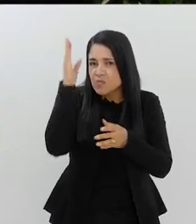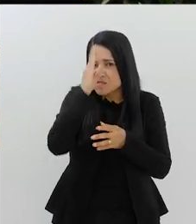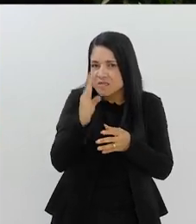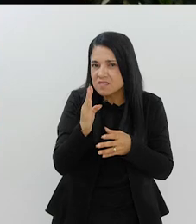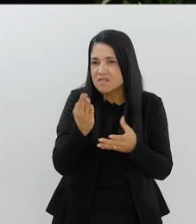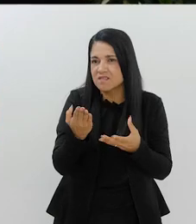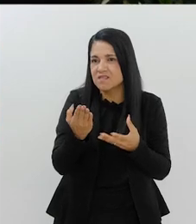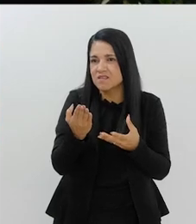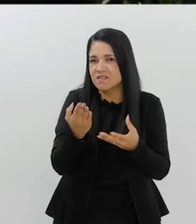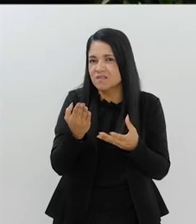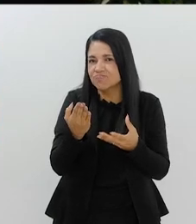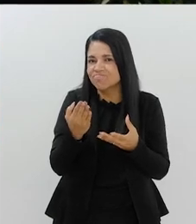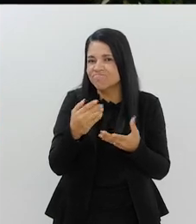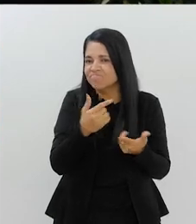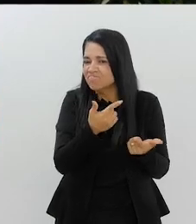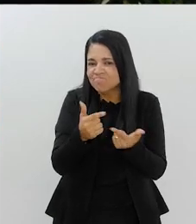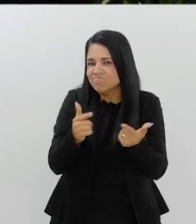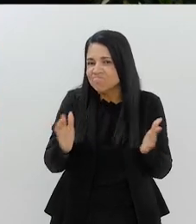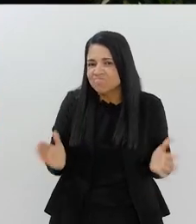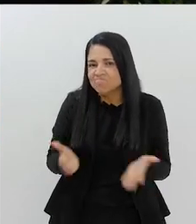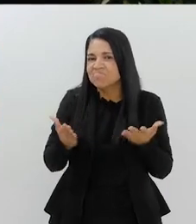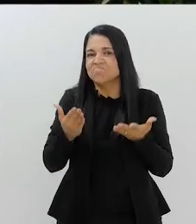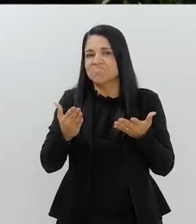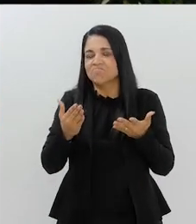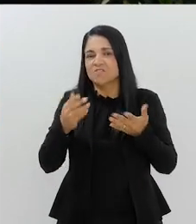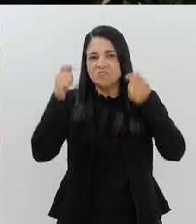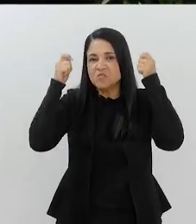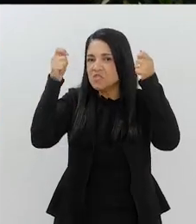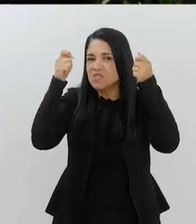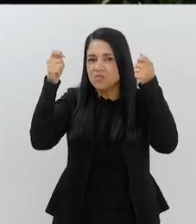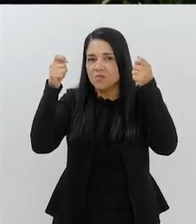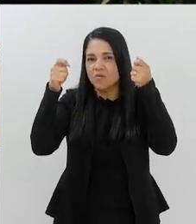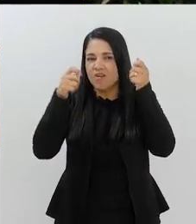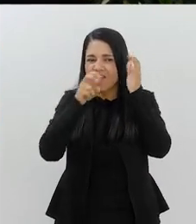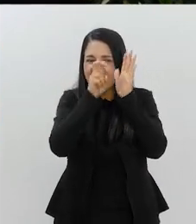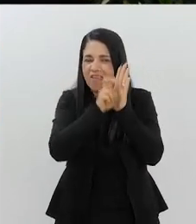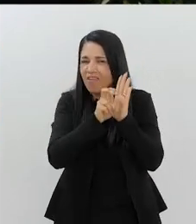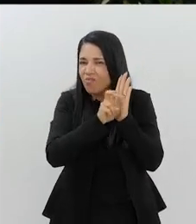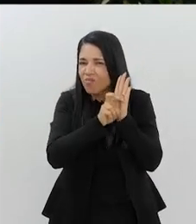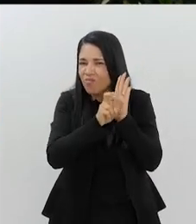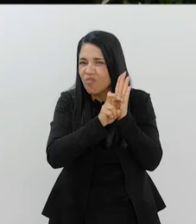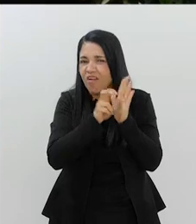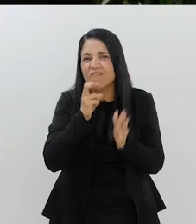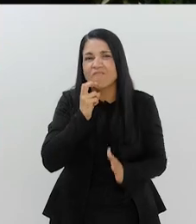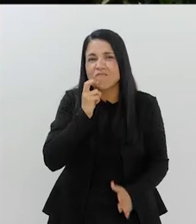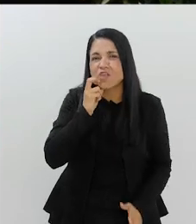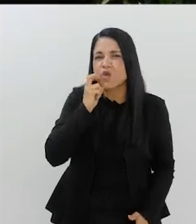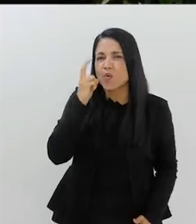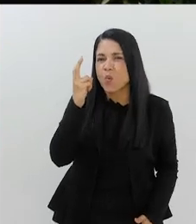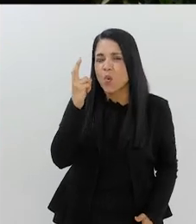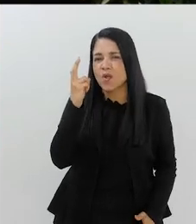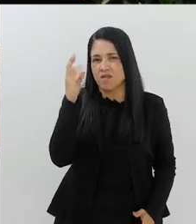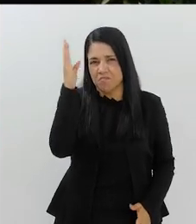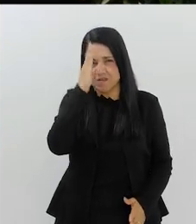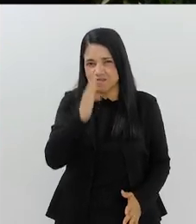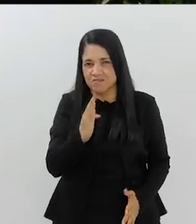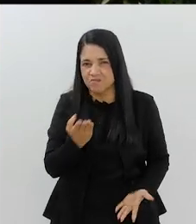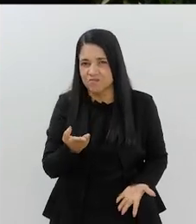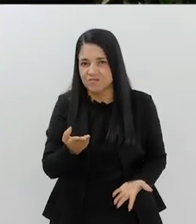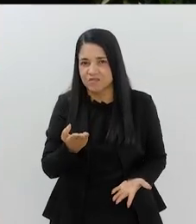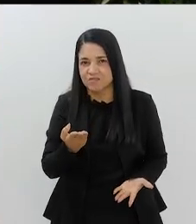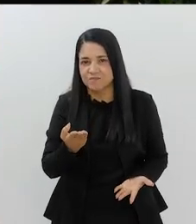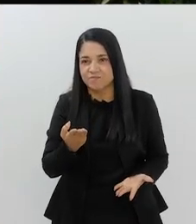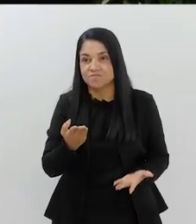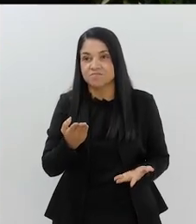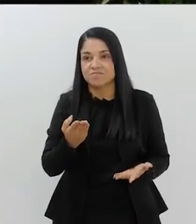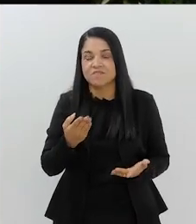hoje, ela não empolga mais o torcedor. Somos quinto colocado. Isso é uma vergonha para o futebol e um desrespeito a